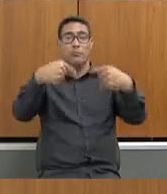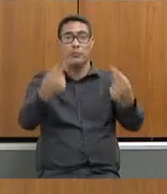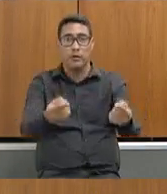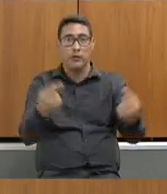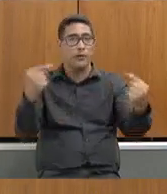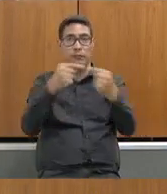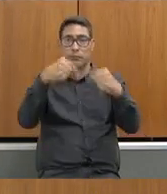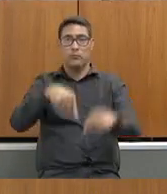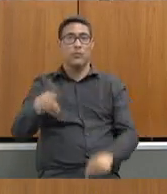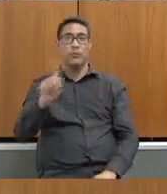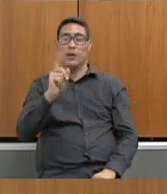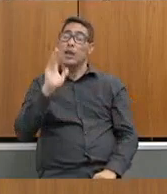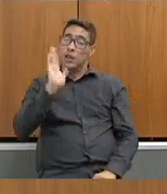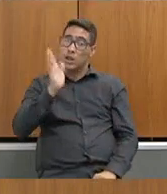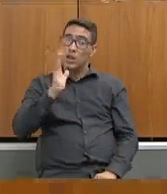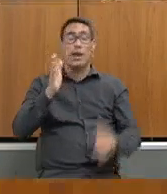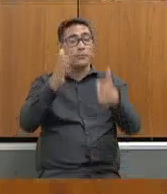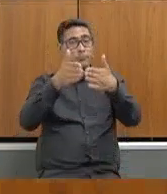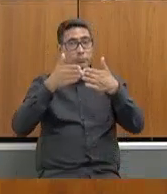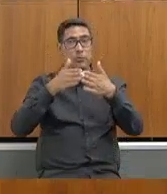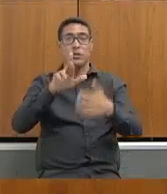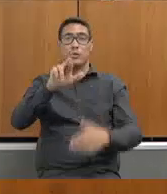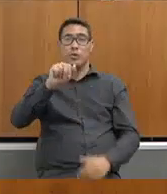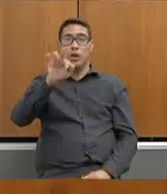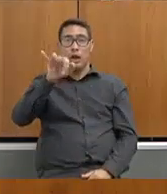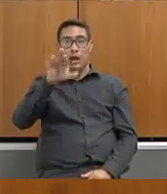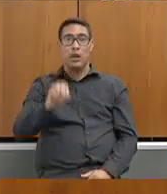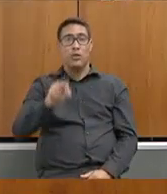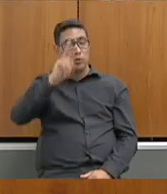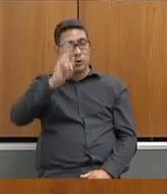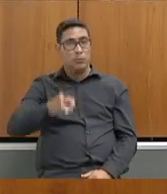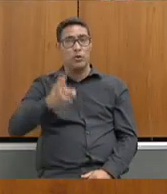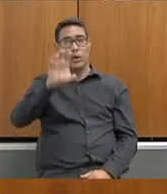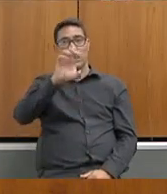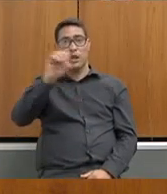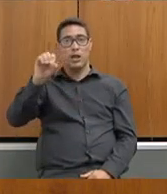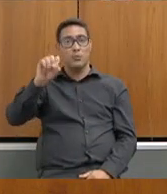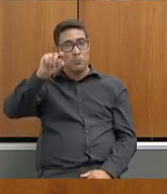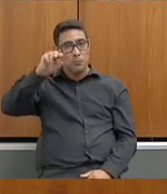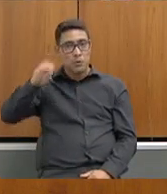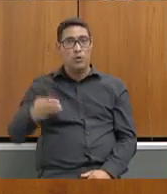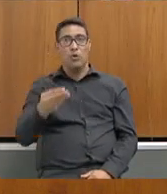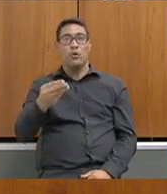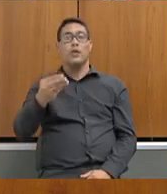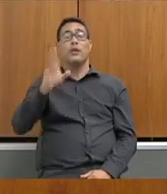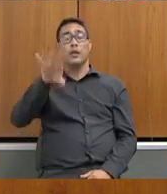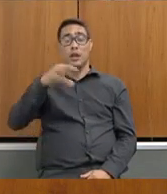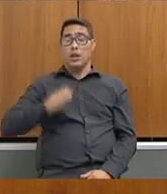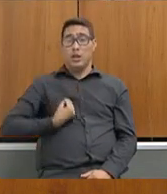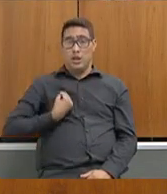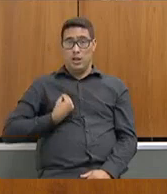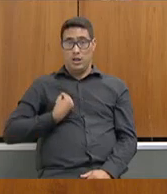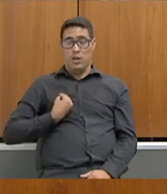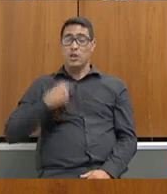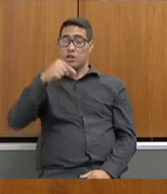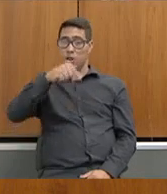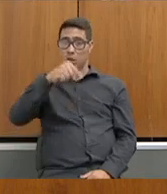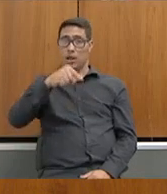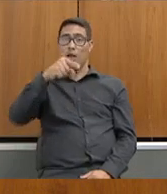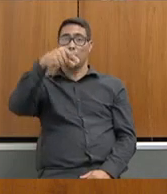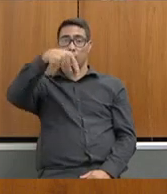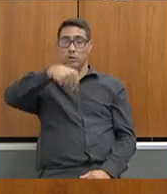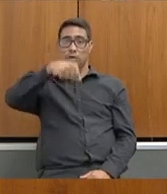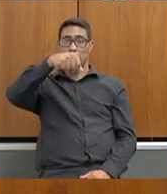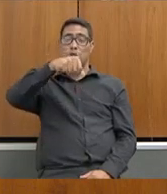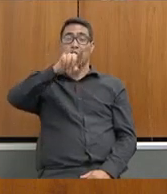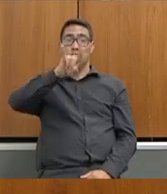Comissão de Educação cobrando o rateio dos 2 bilhões e 500 milhões dos recursos do Fundeb que existem em caixa data do dia